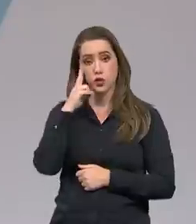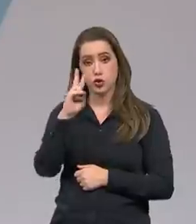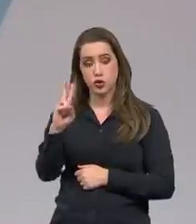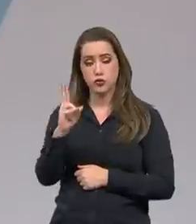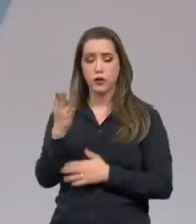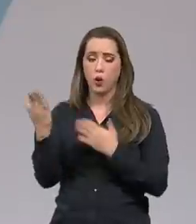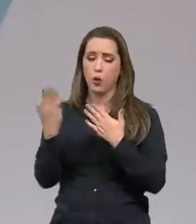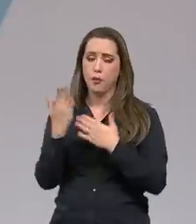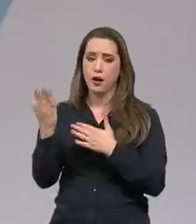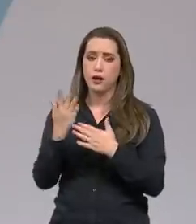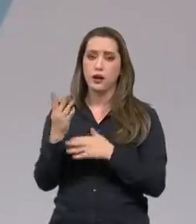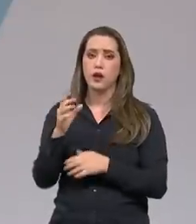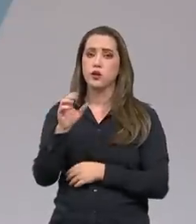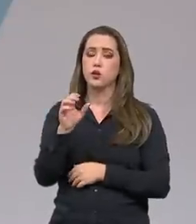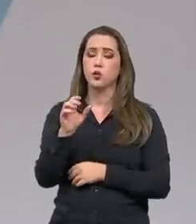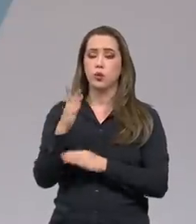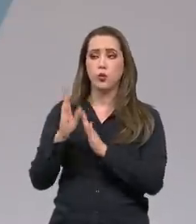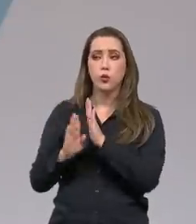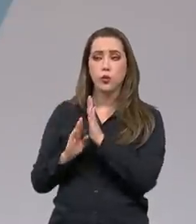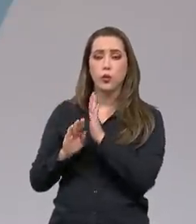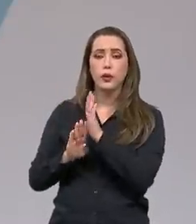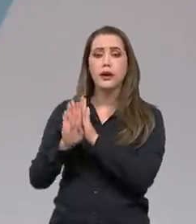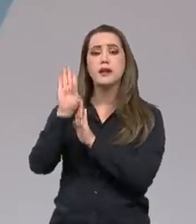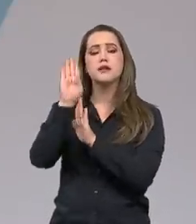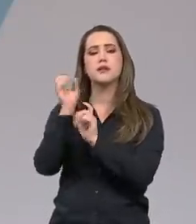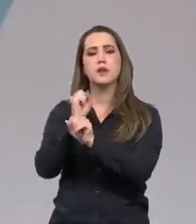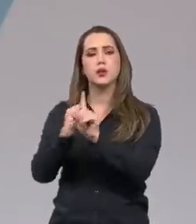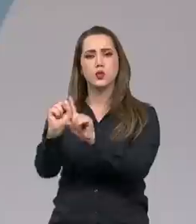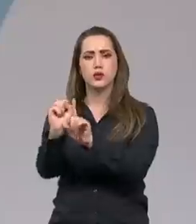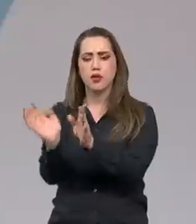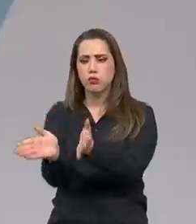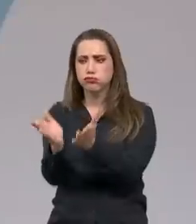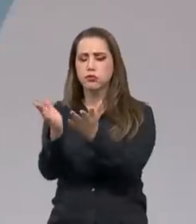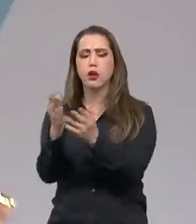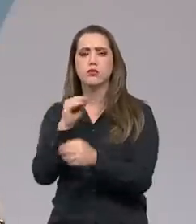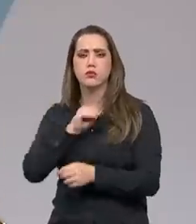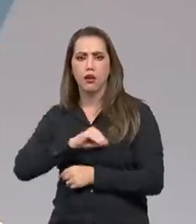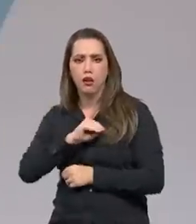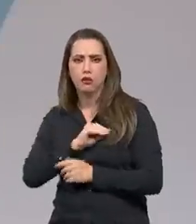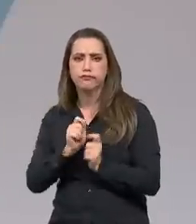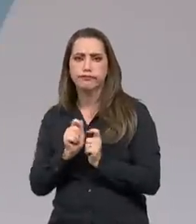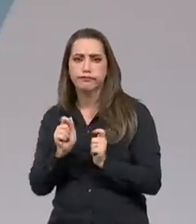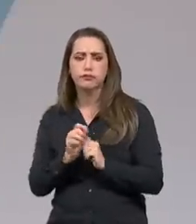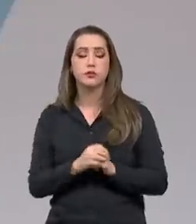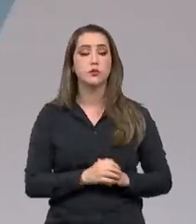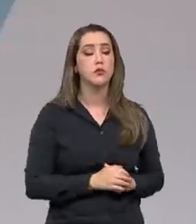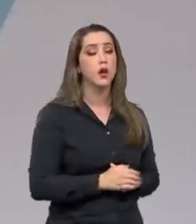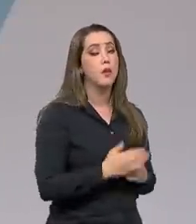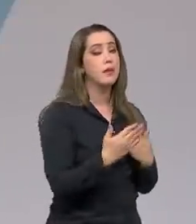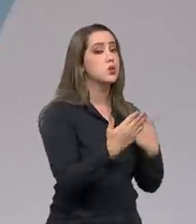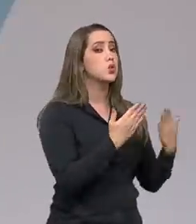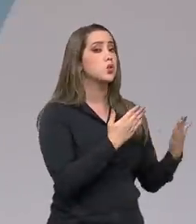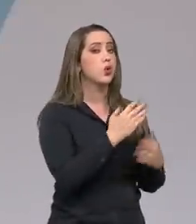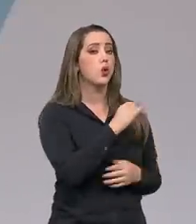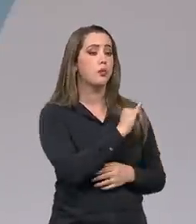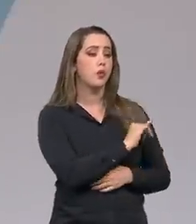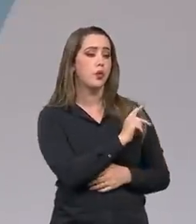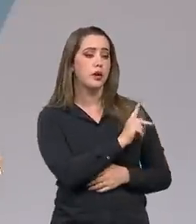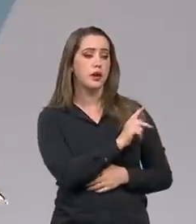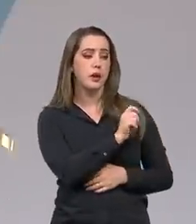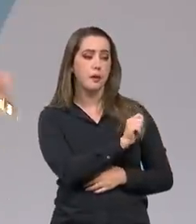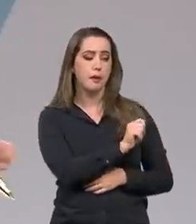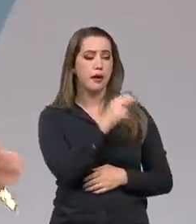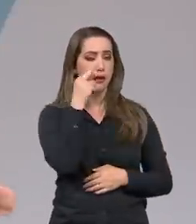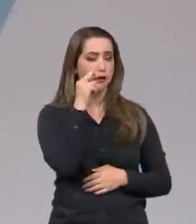E como que o IPEA analisa essa possível correlação, então, entre a diminuição da pobreza e o aumento do emprego, na